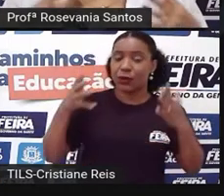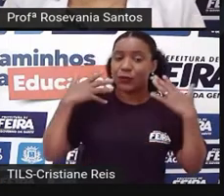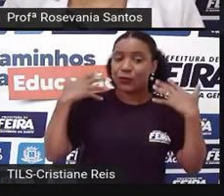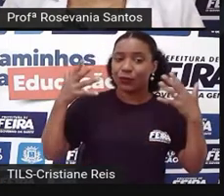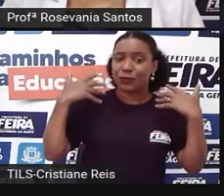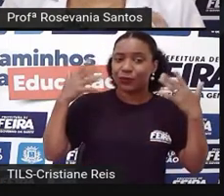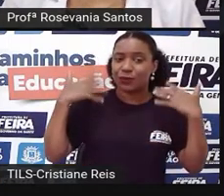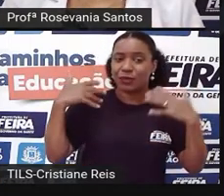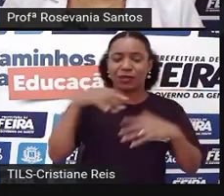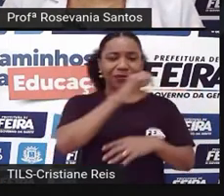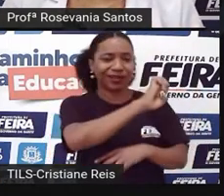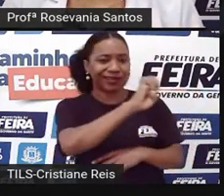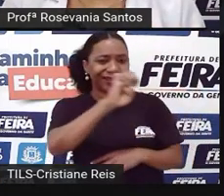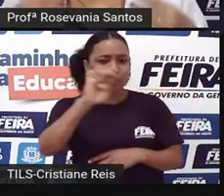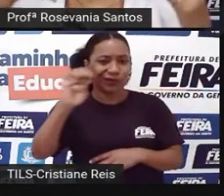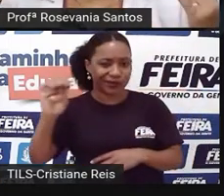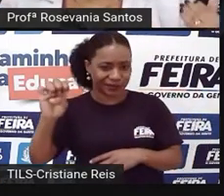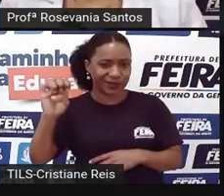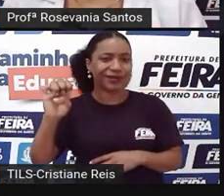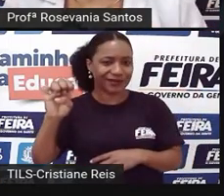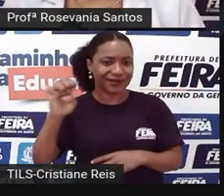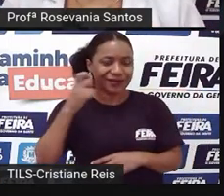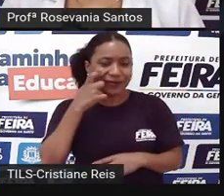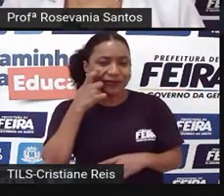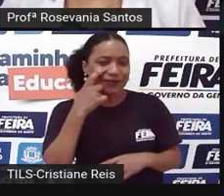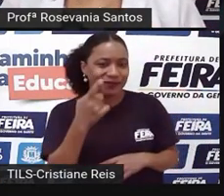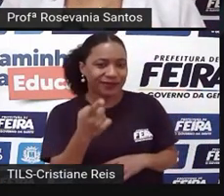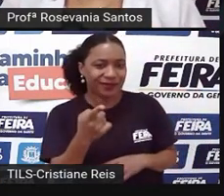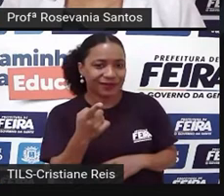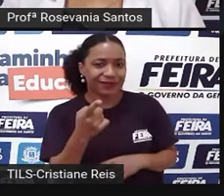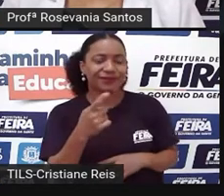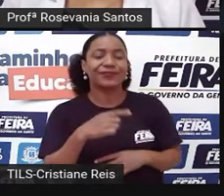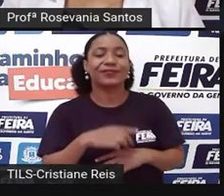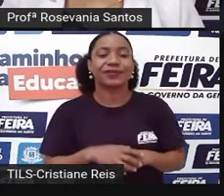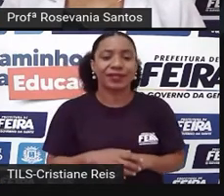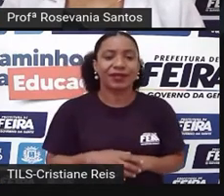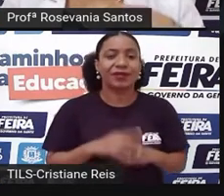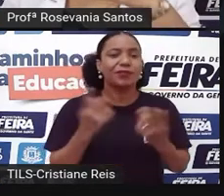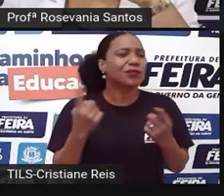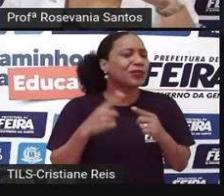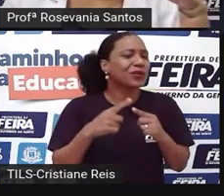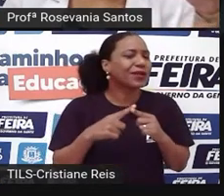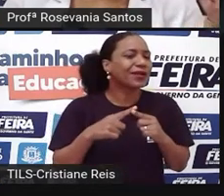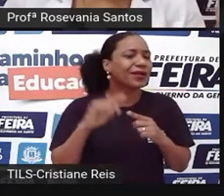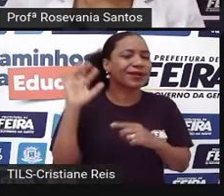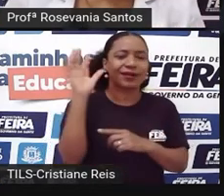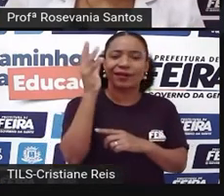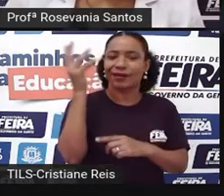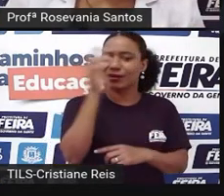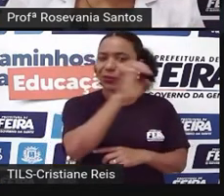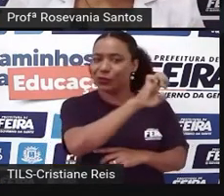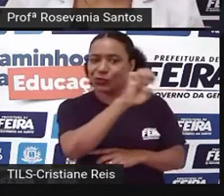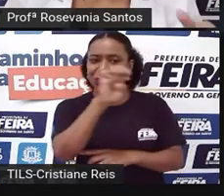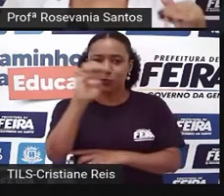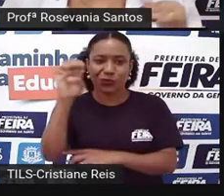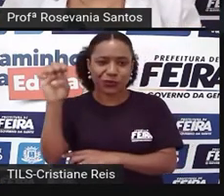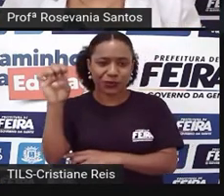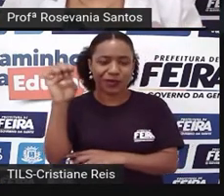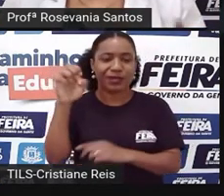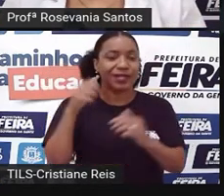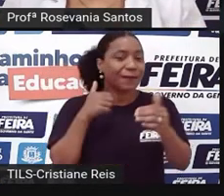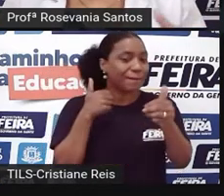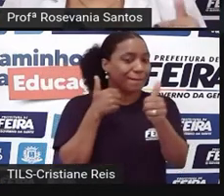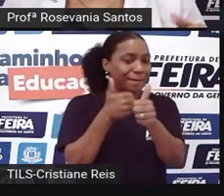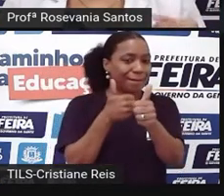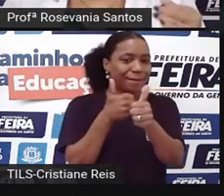E esse clima equatorial, como você pode perceber, recebe esse nome porque tá próximo da linha do Equador. Mas,